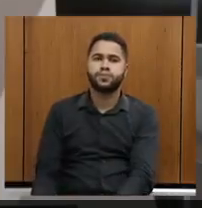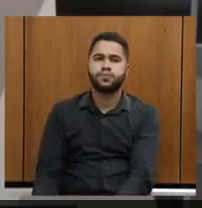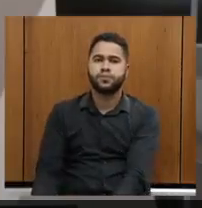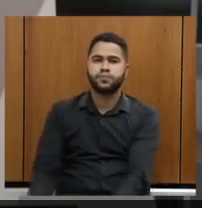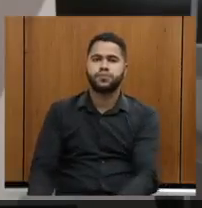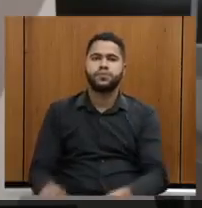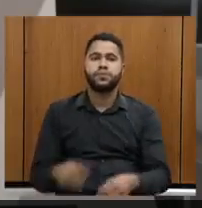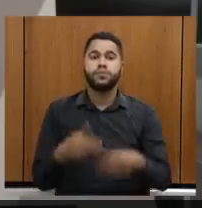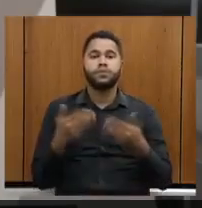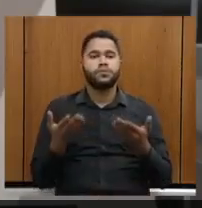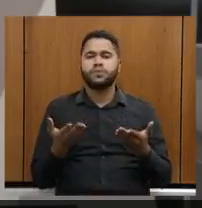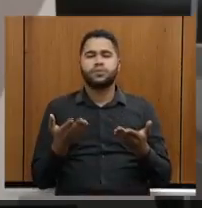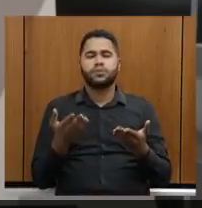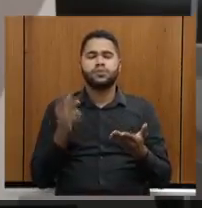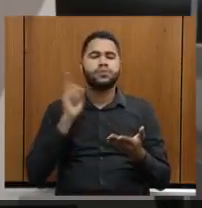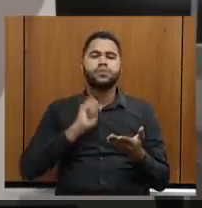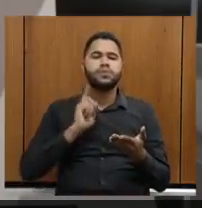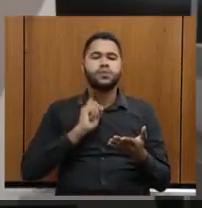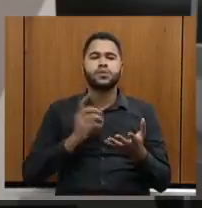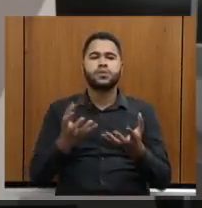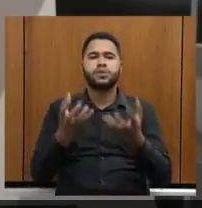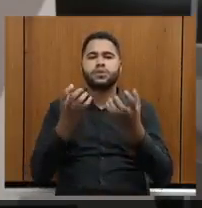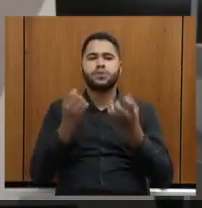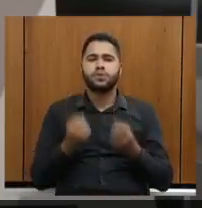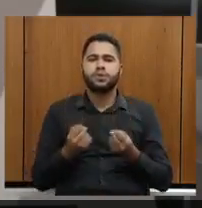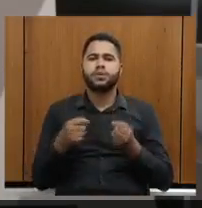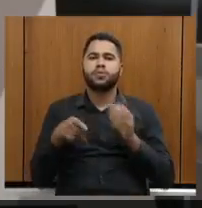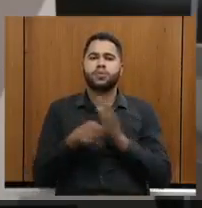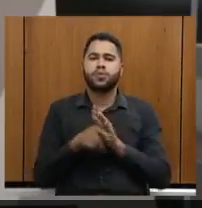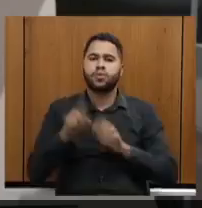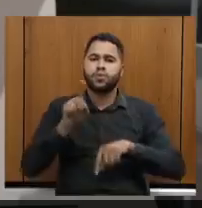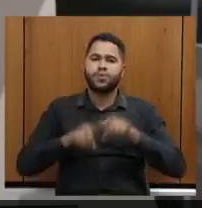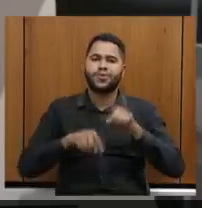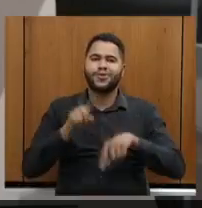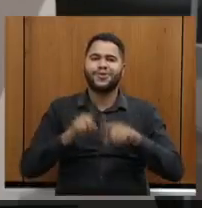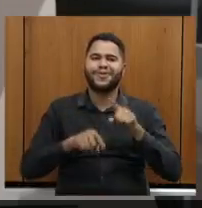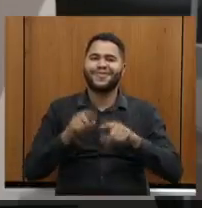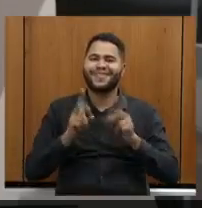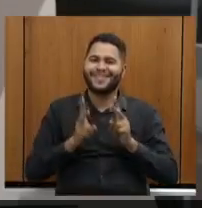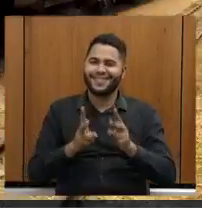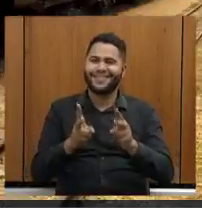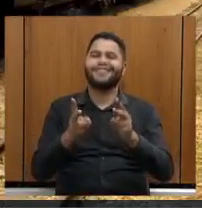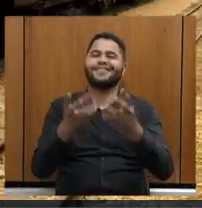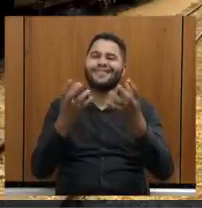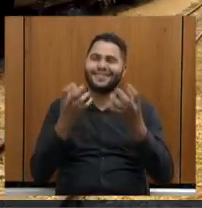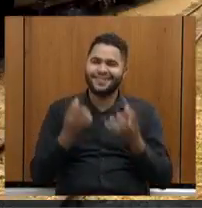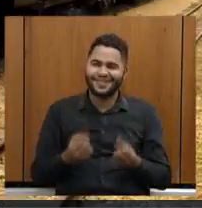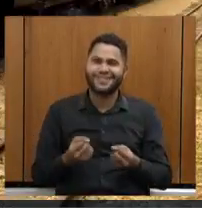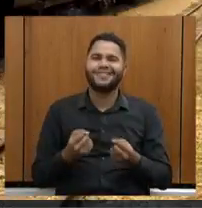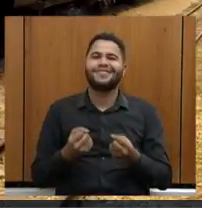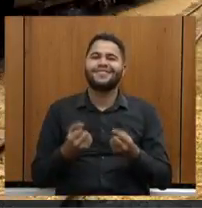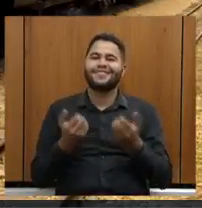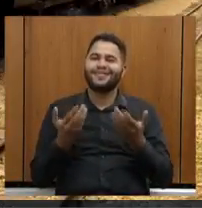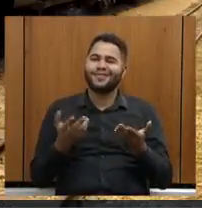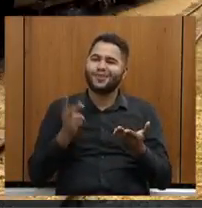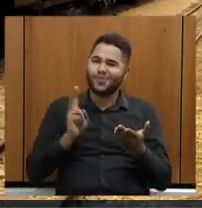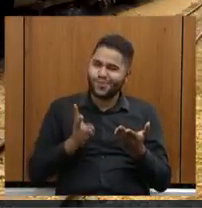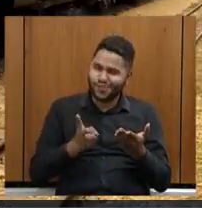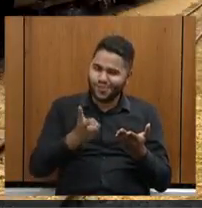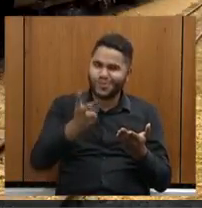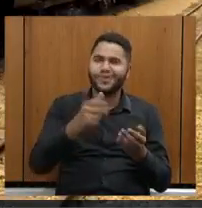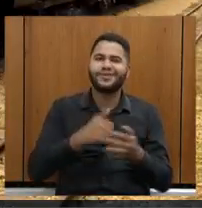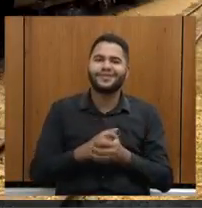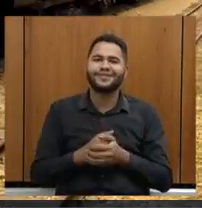Minas Recebe apoio, comercialização a produtos, seguimos com Minas Recebe continuamente,